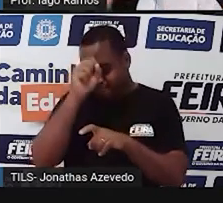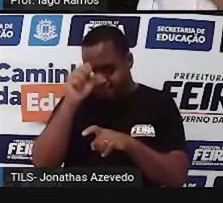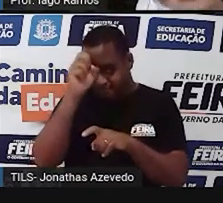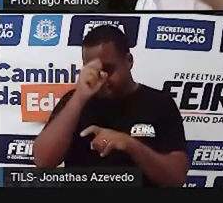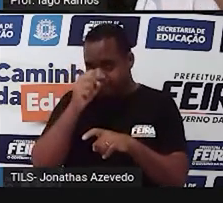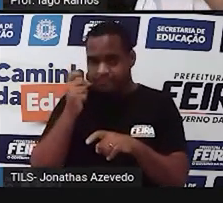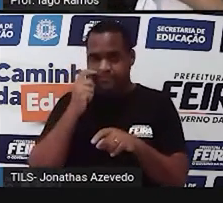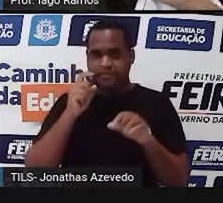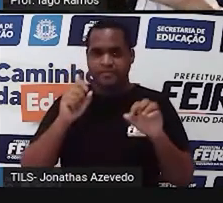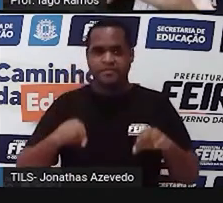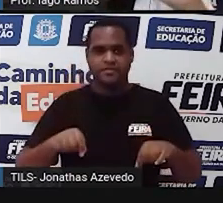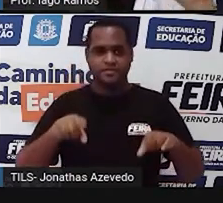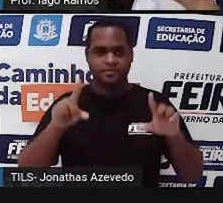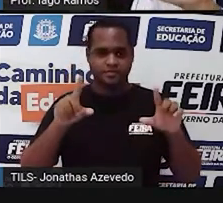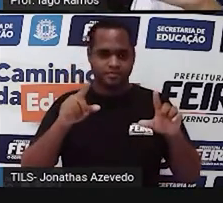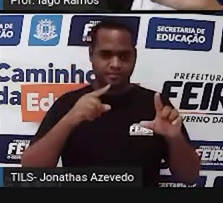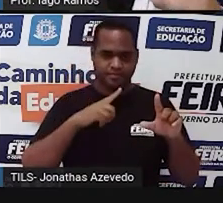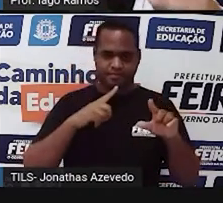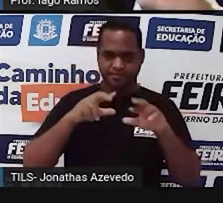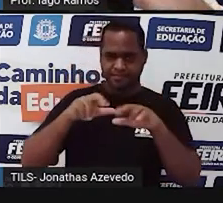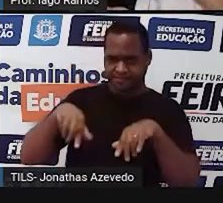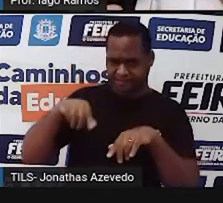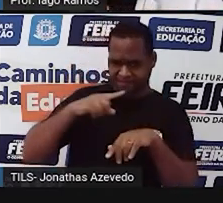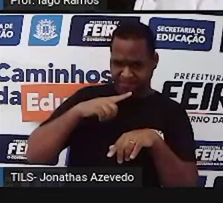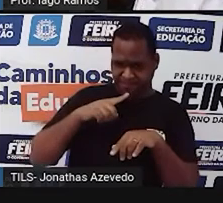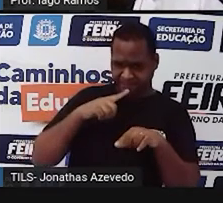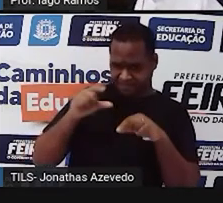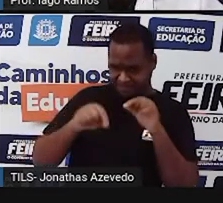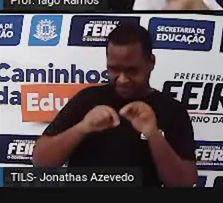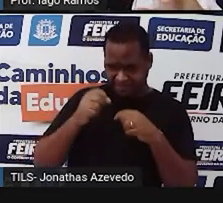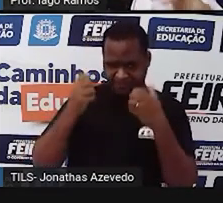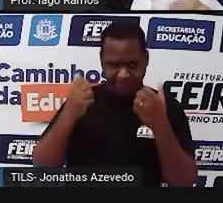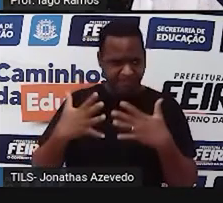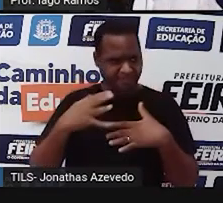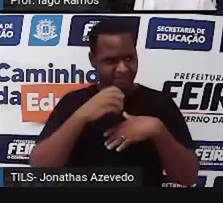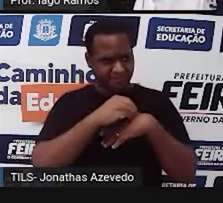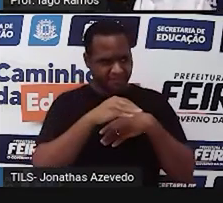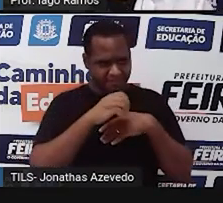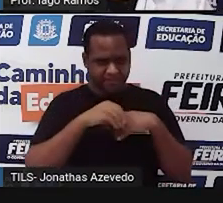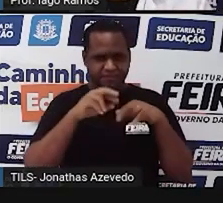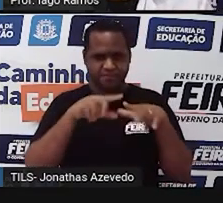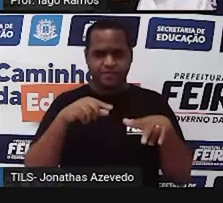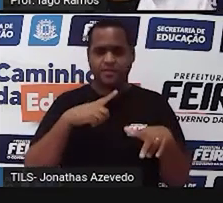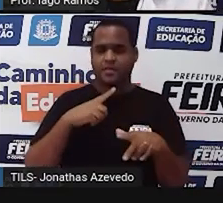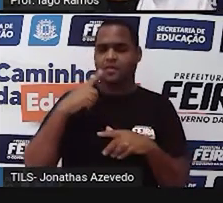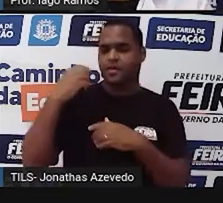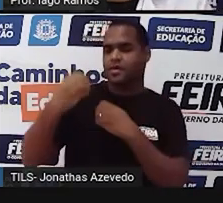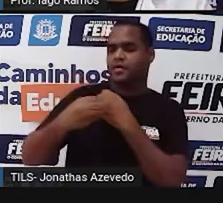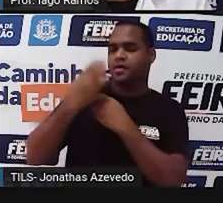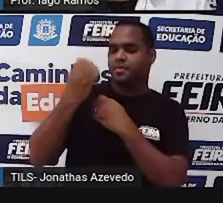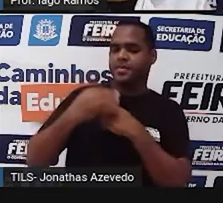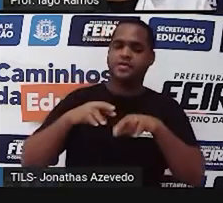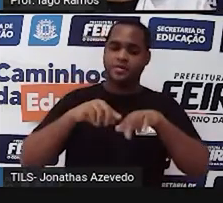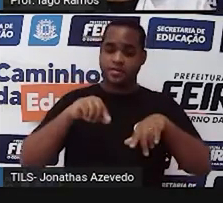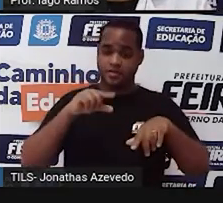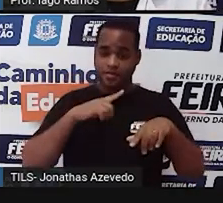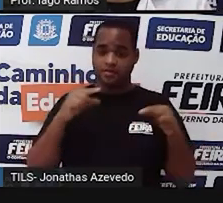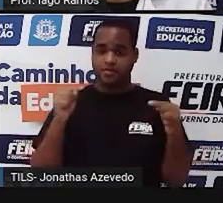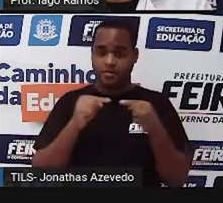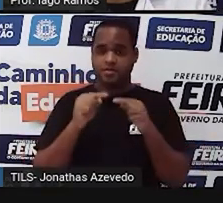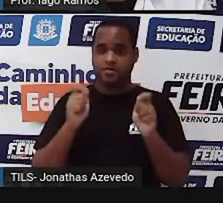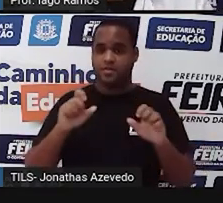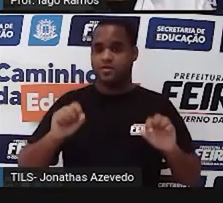você vai clicando e aí você vai sendo levado ou levada, né? Para outras telas, e isso é bem